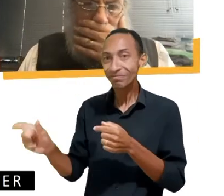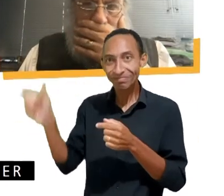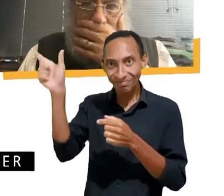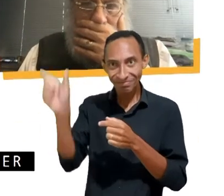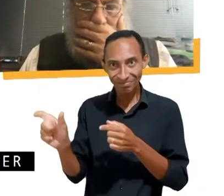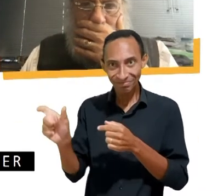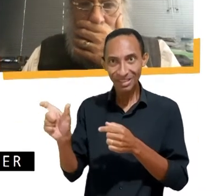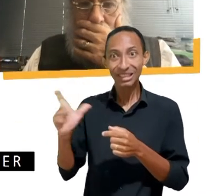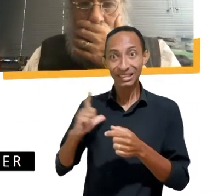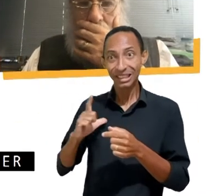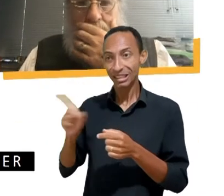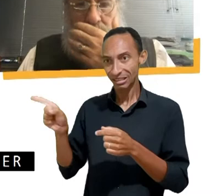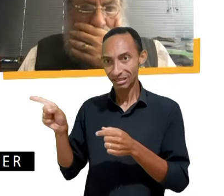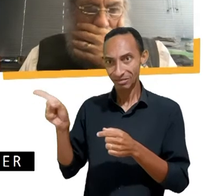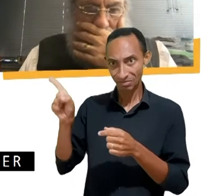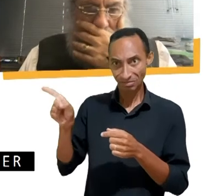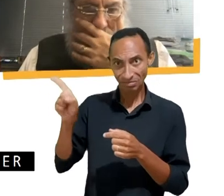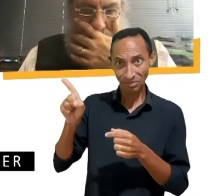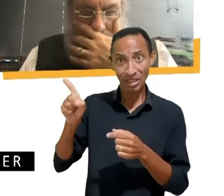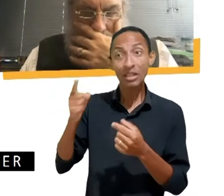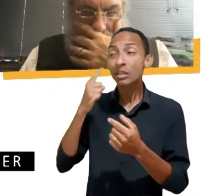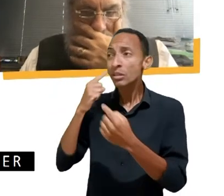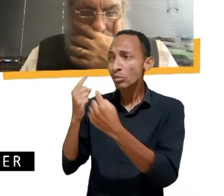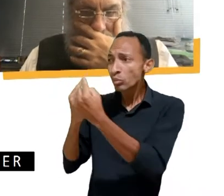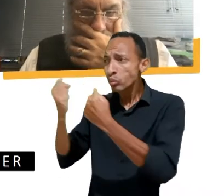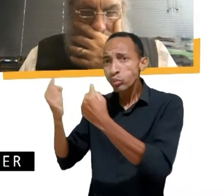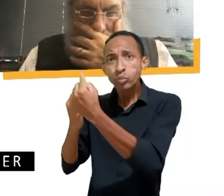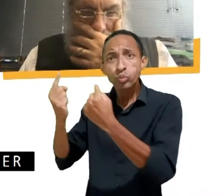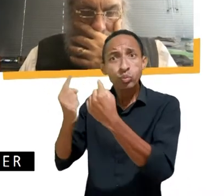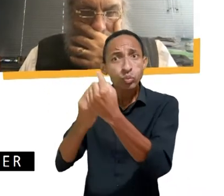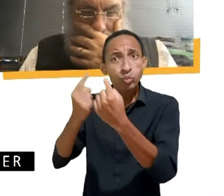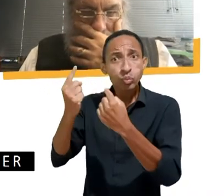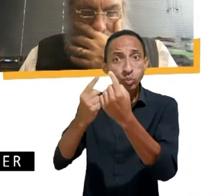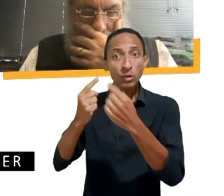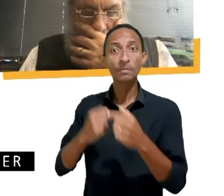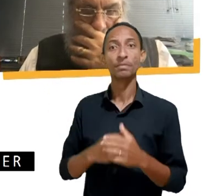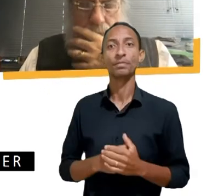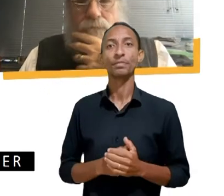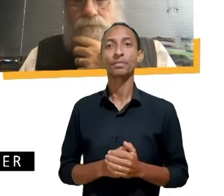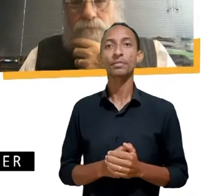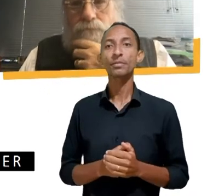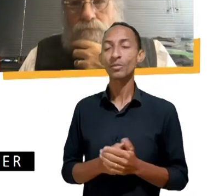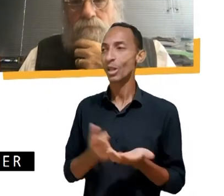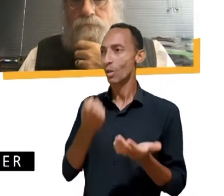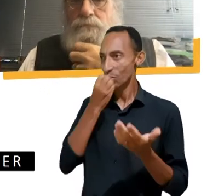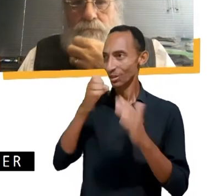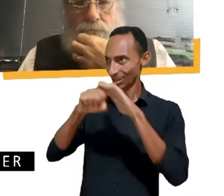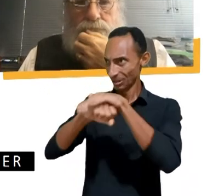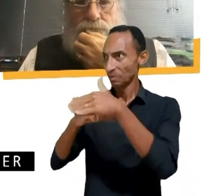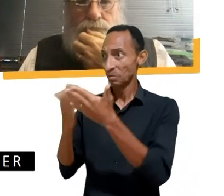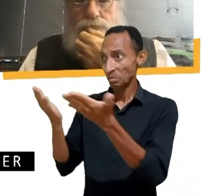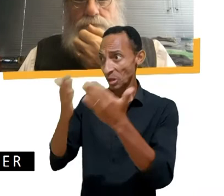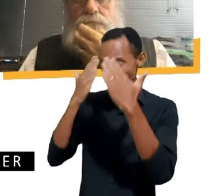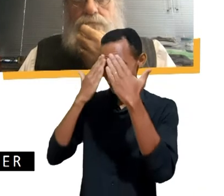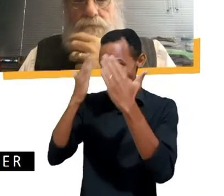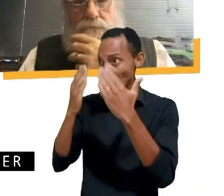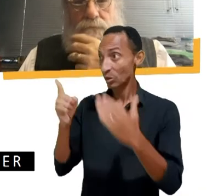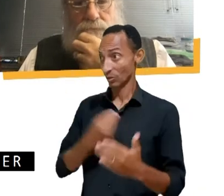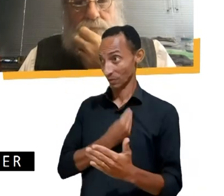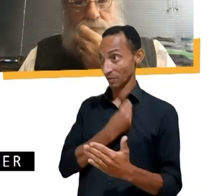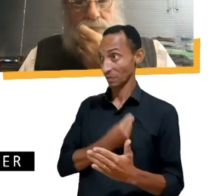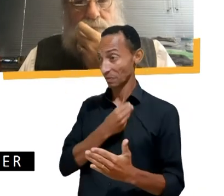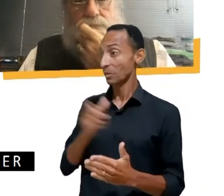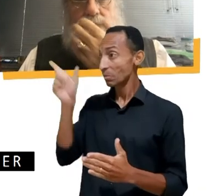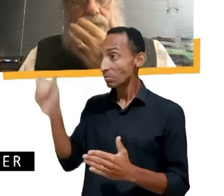Fefebaum, Paulo Renat e Azodara Córdoba. Muito boa noite, muito obrigada pela presença e participação no quarto fórum